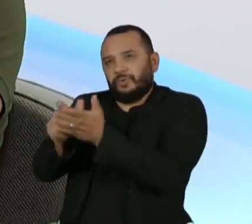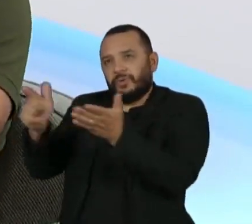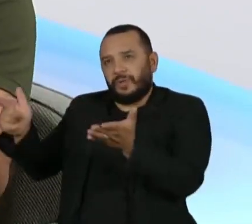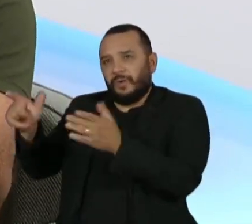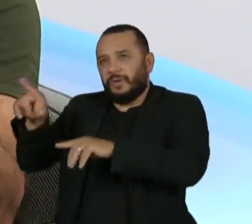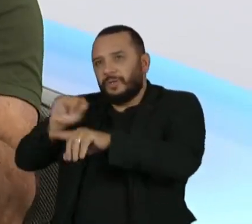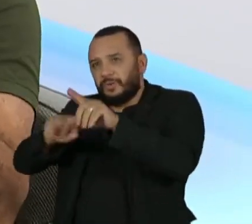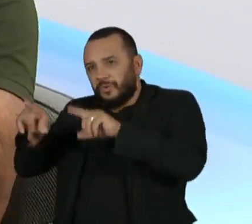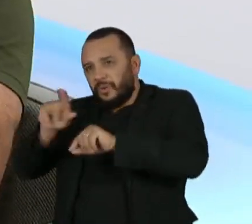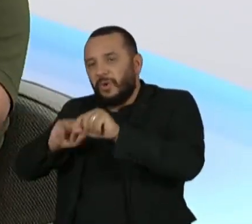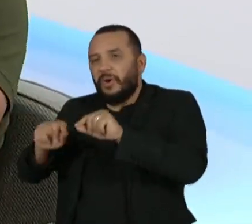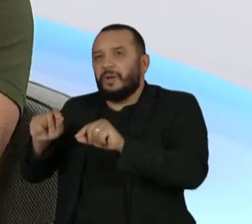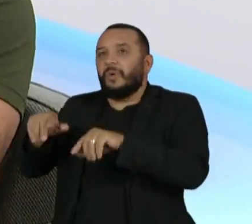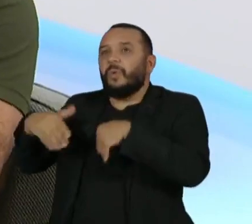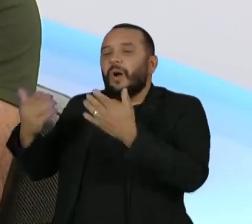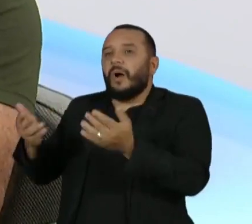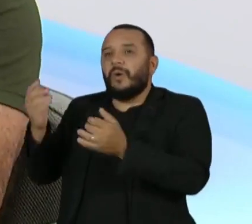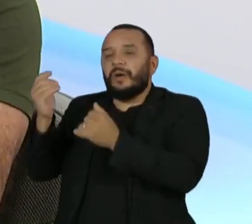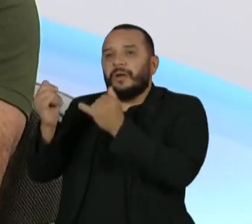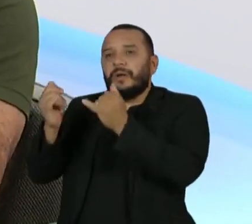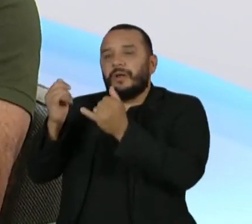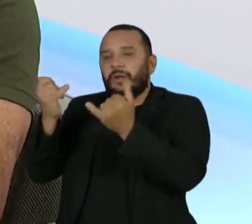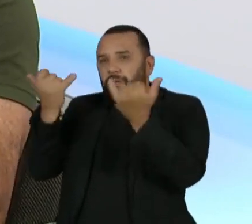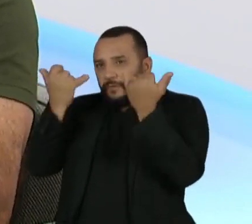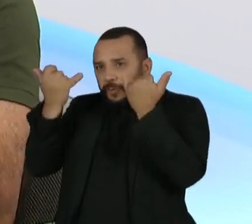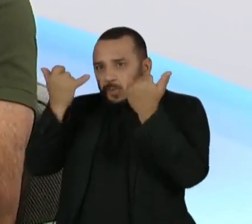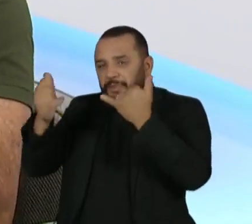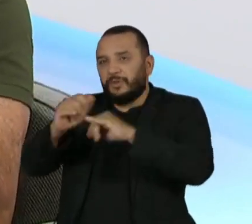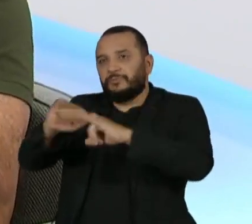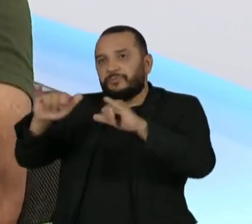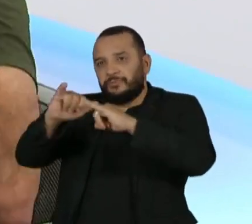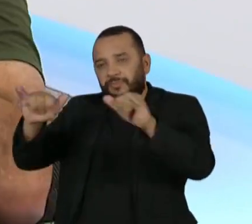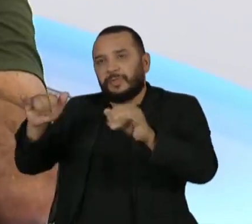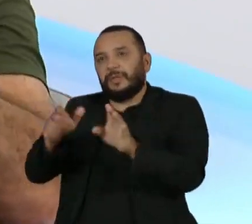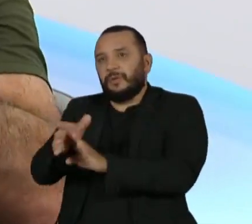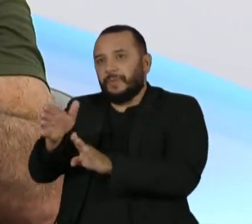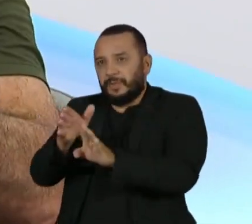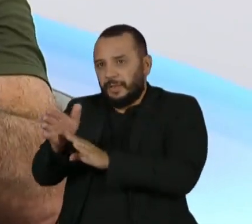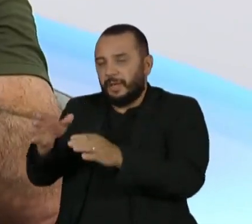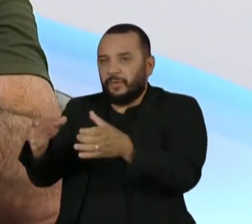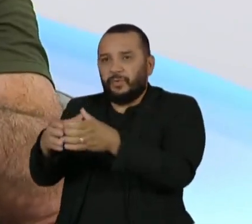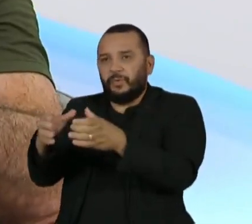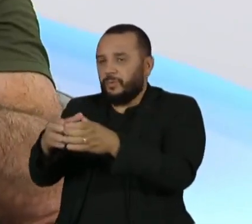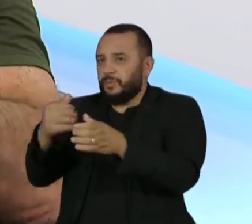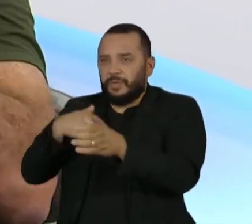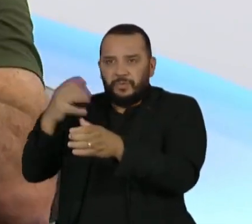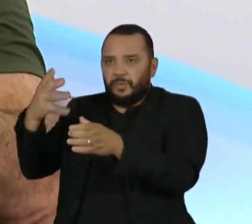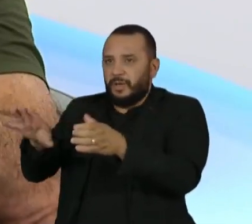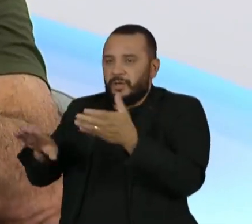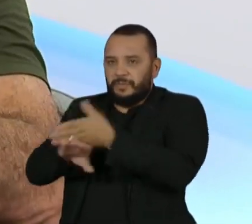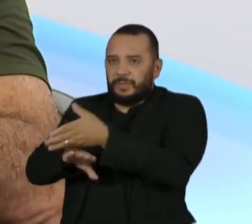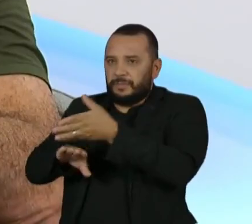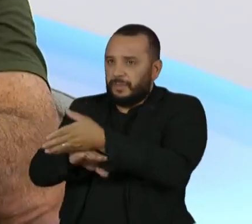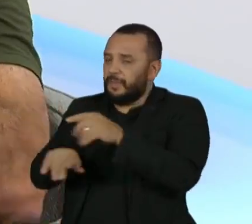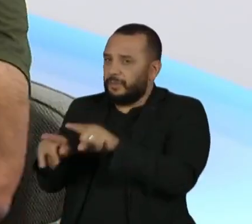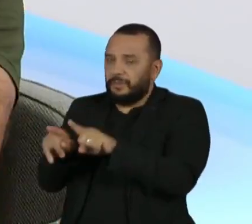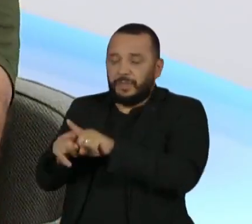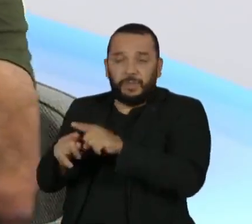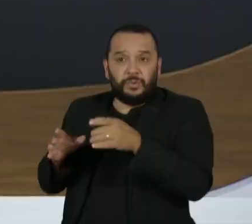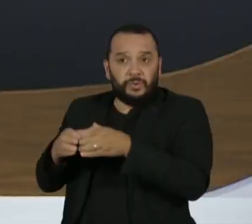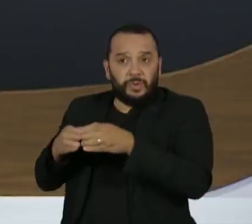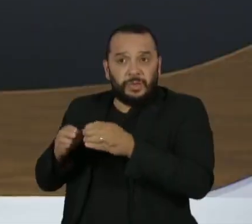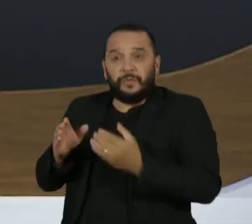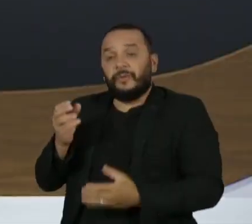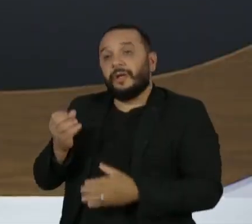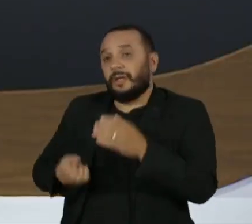leio ou que informação eu leio e passou a me recomendar a fazer parte de grupos que eu talvez não quisesse participar e de grupos que foram criados